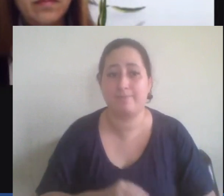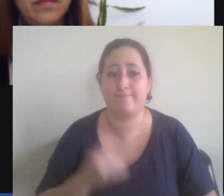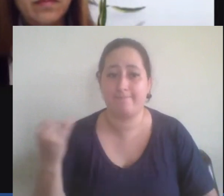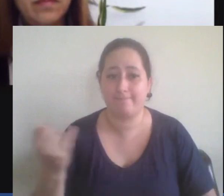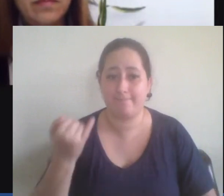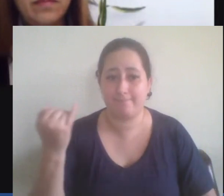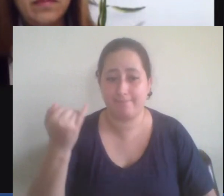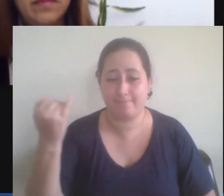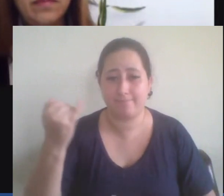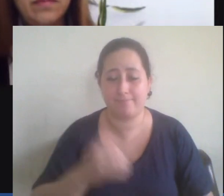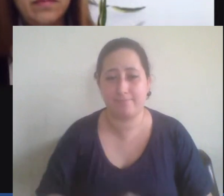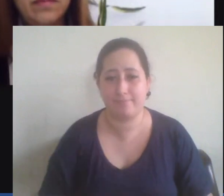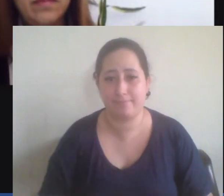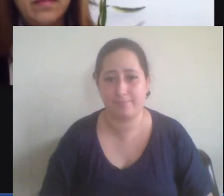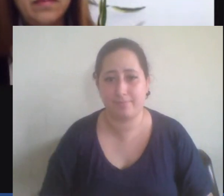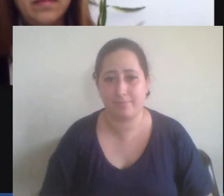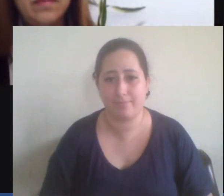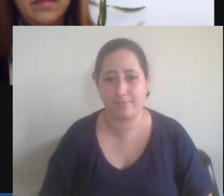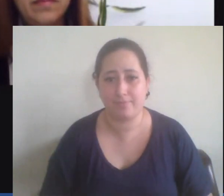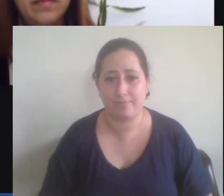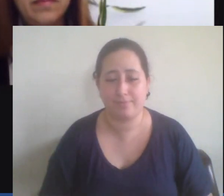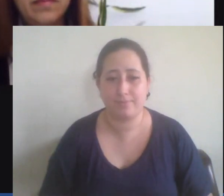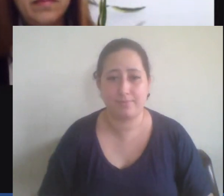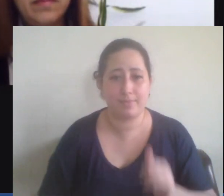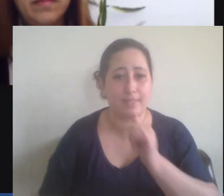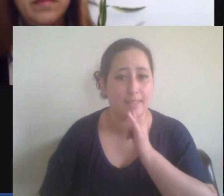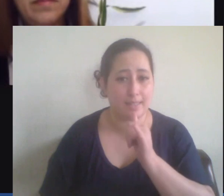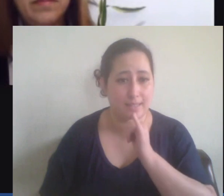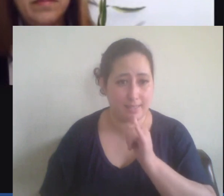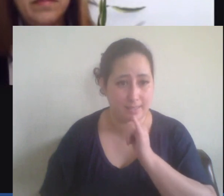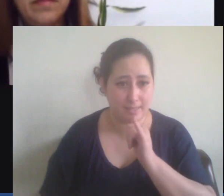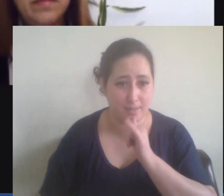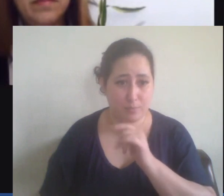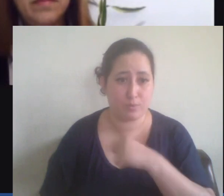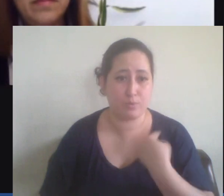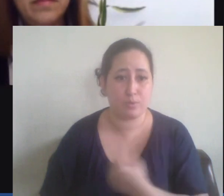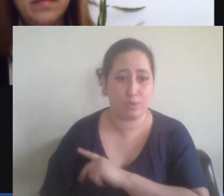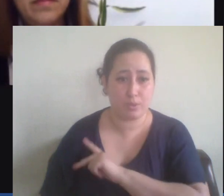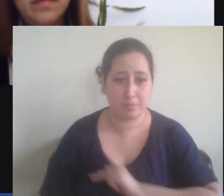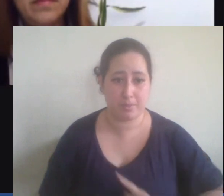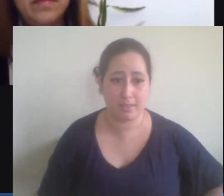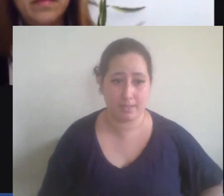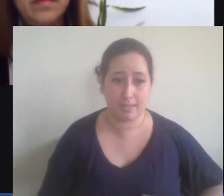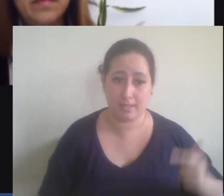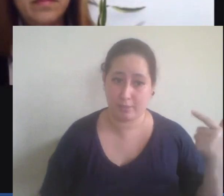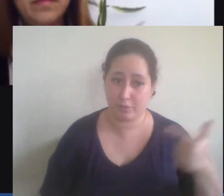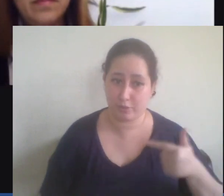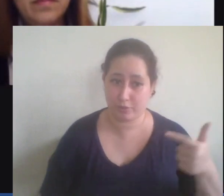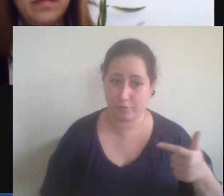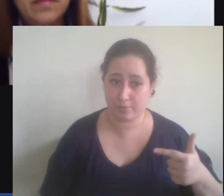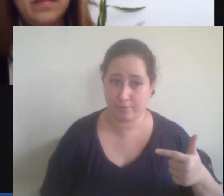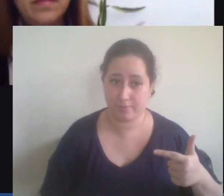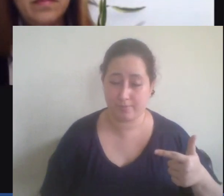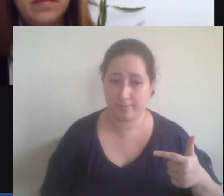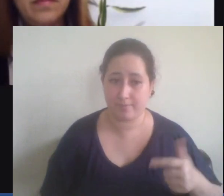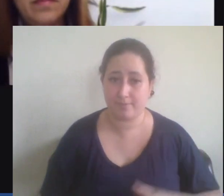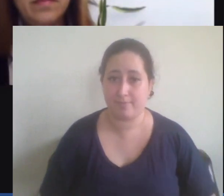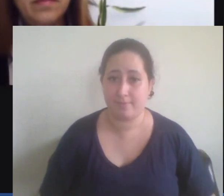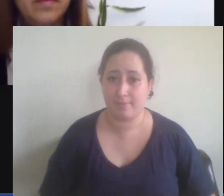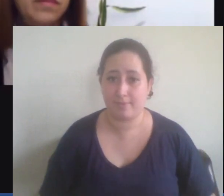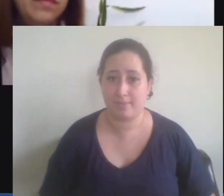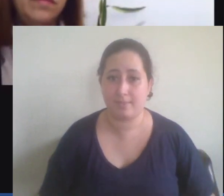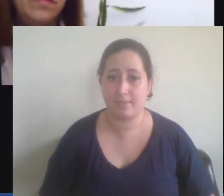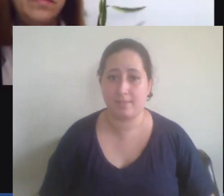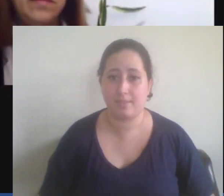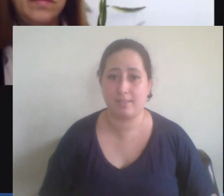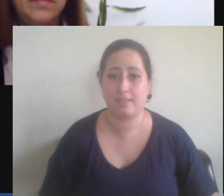porque vamos pegar o exemplo do nosso presidente e do vice quando o presidente lá